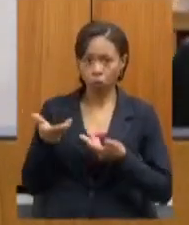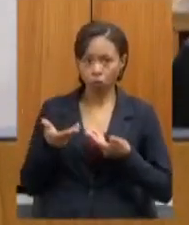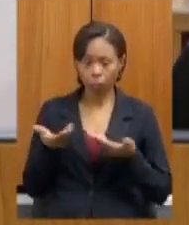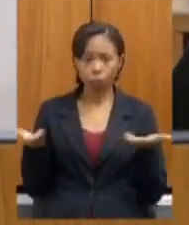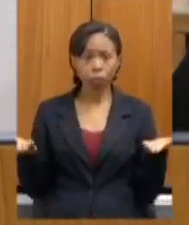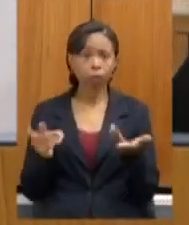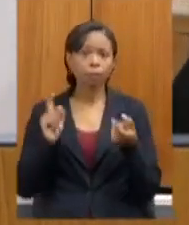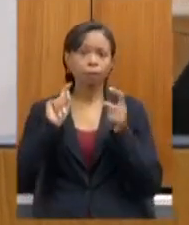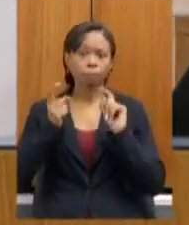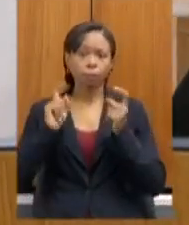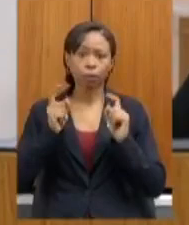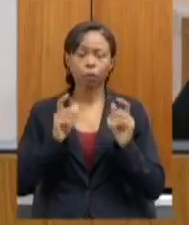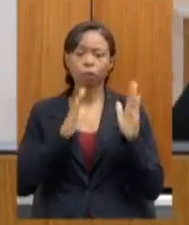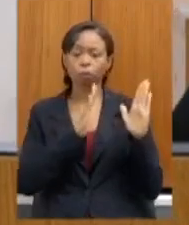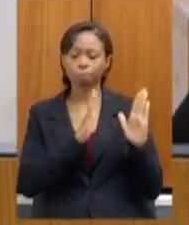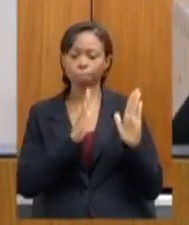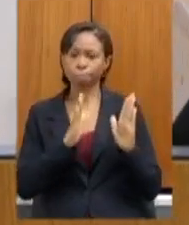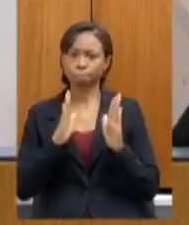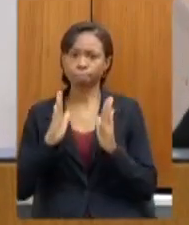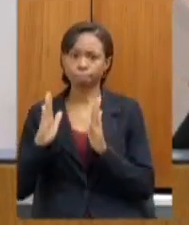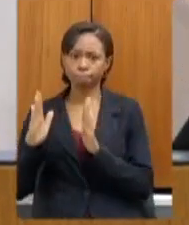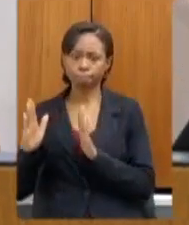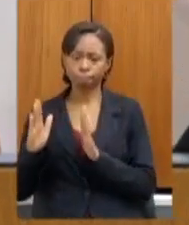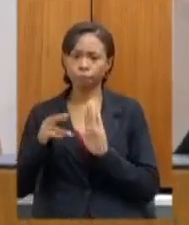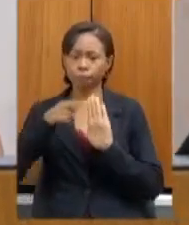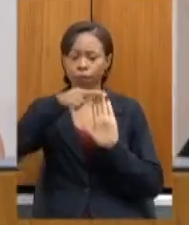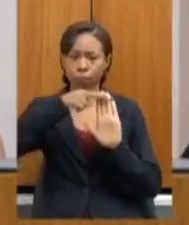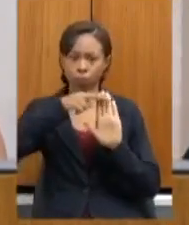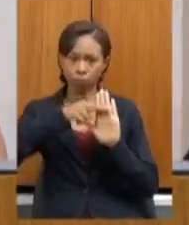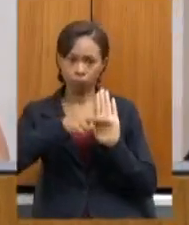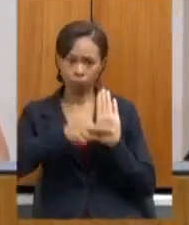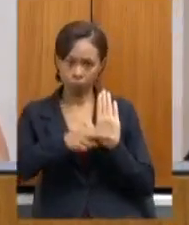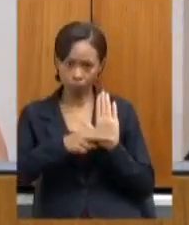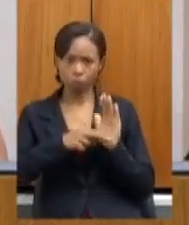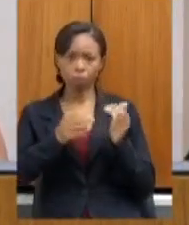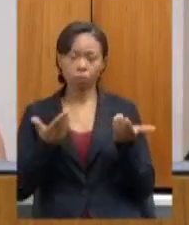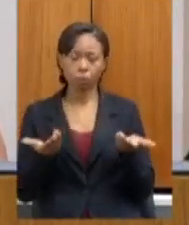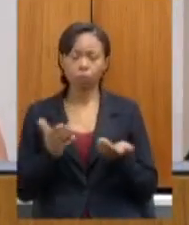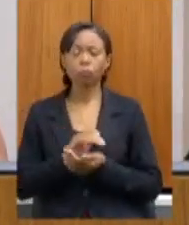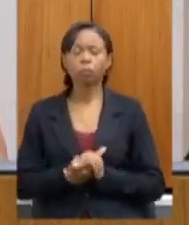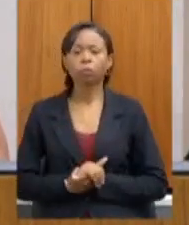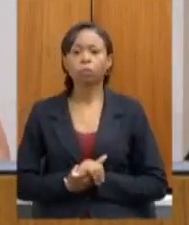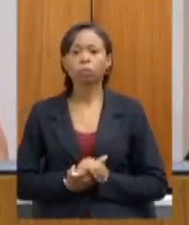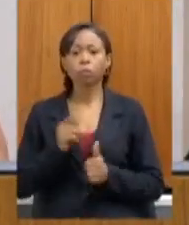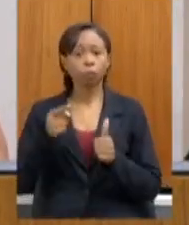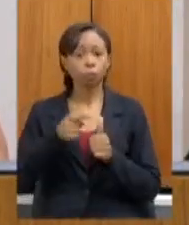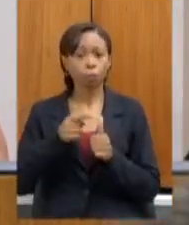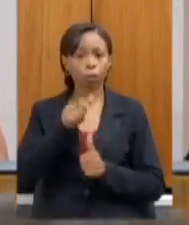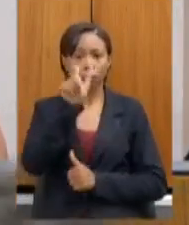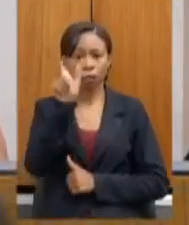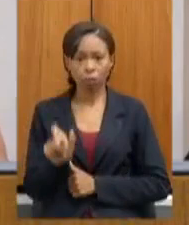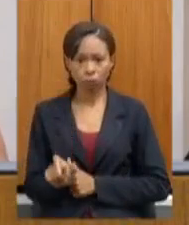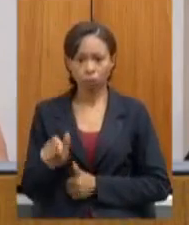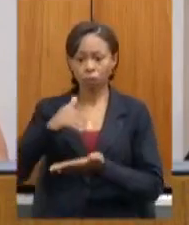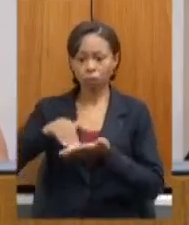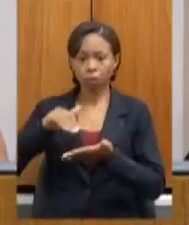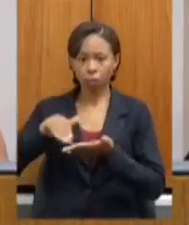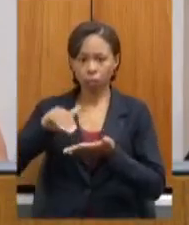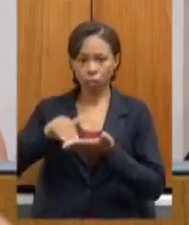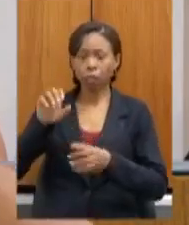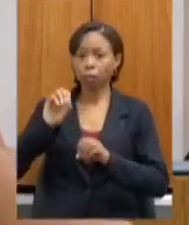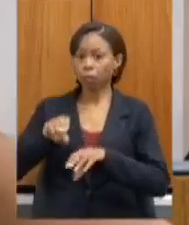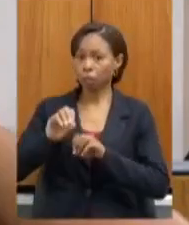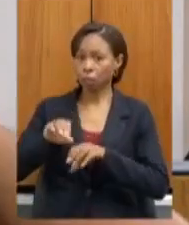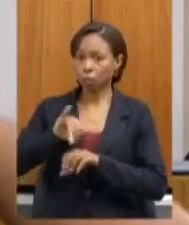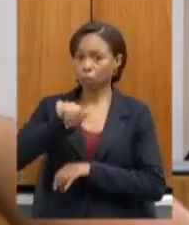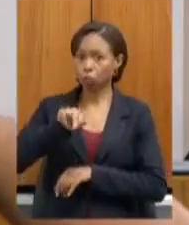reunião obedecerão às seguintes normas e procedimentos. Primeiro, secretária de Estado de Educação, excelentíssima